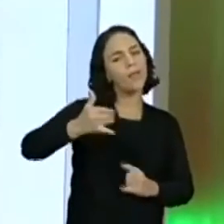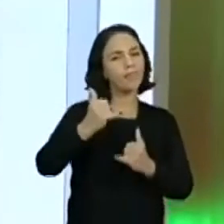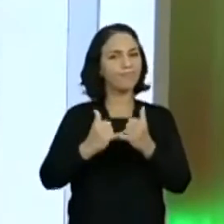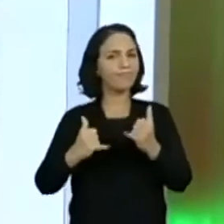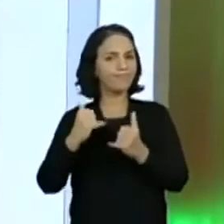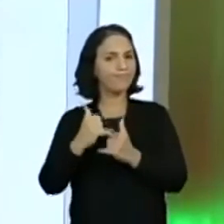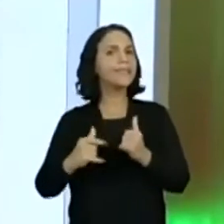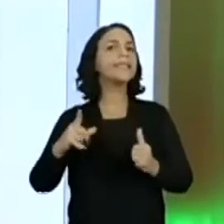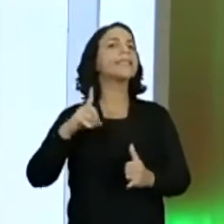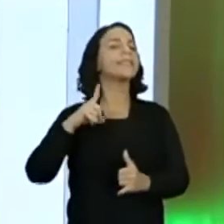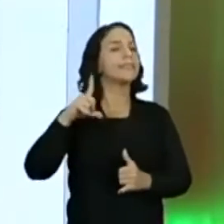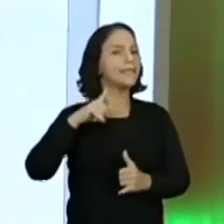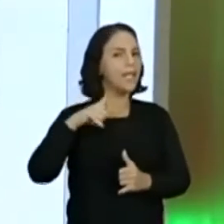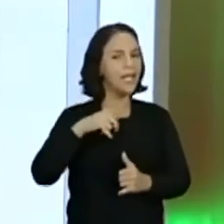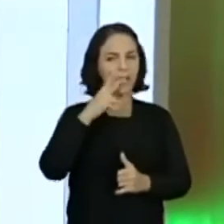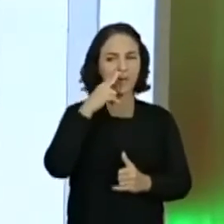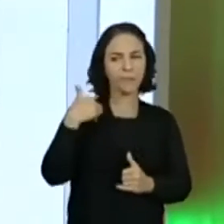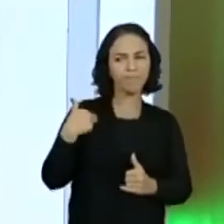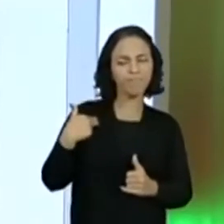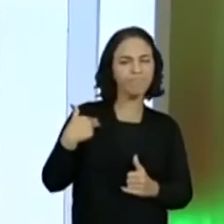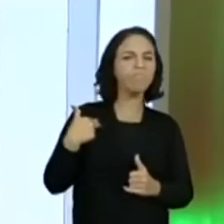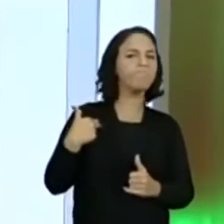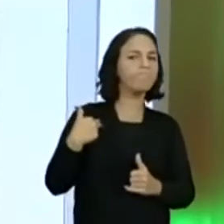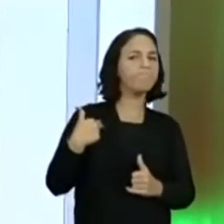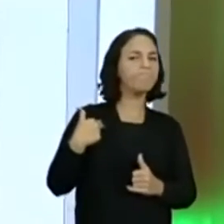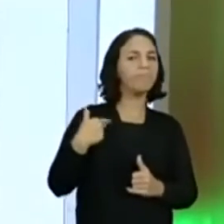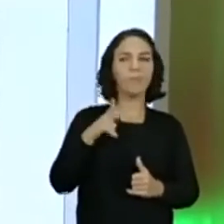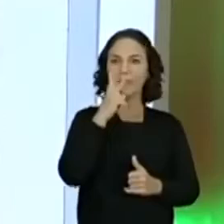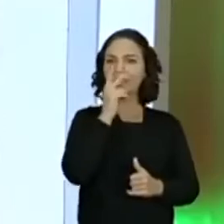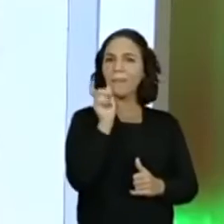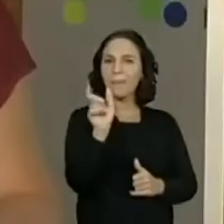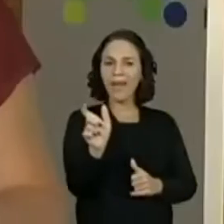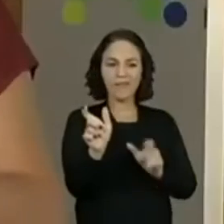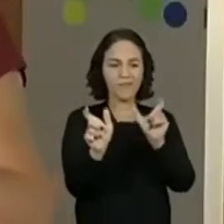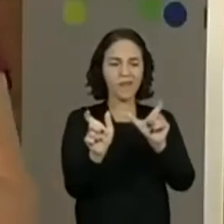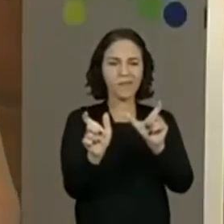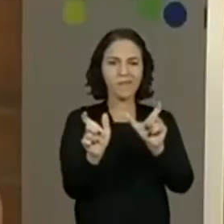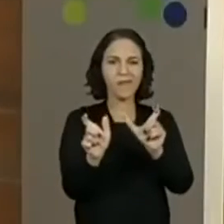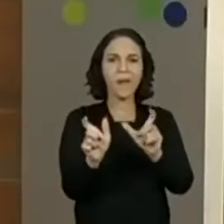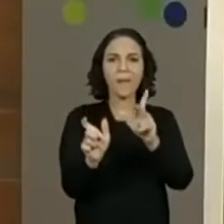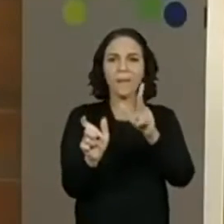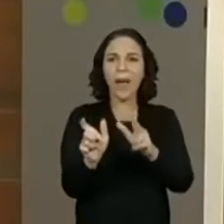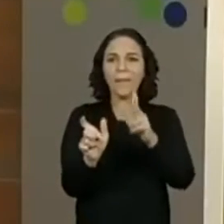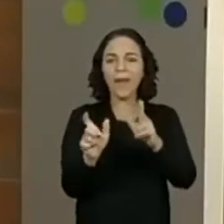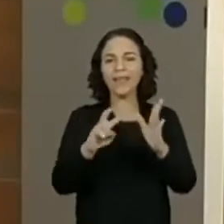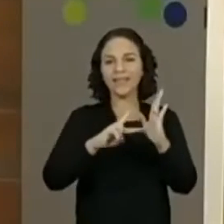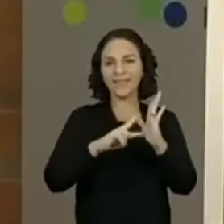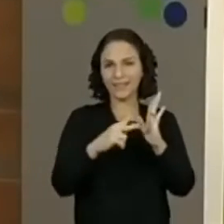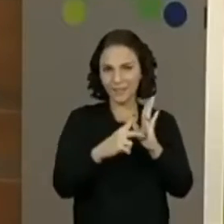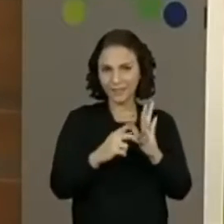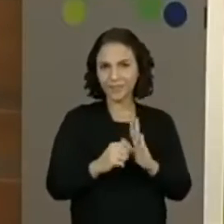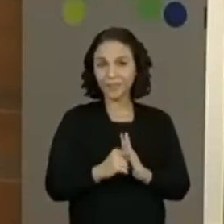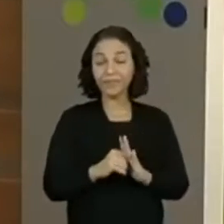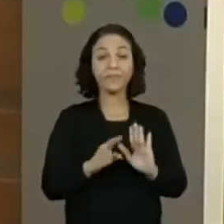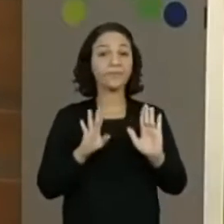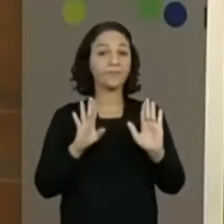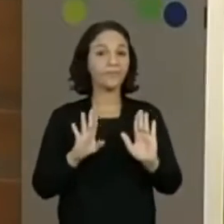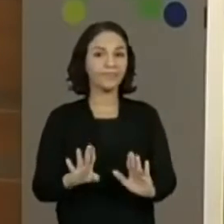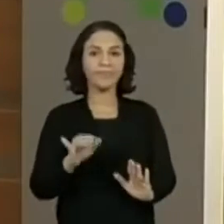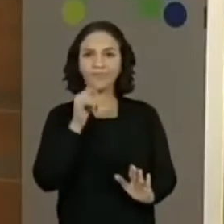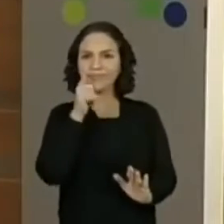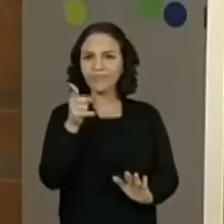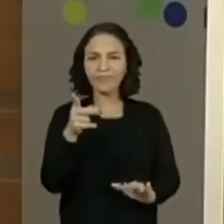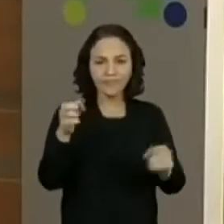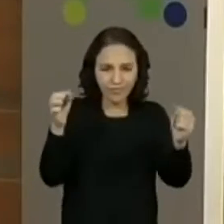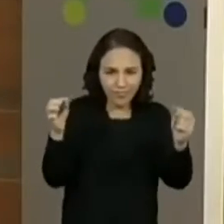por dedução, presumir. Olha quantos sinônimos, hein? Isso mesmo. Estimar não quer dizer que você vai falar